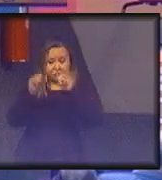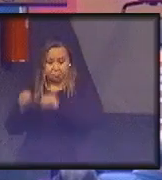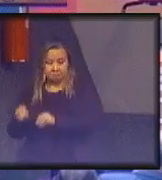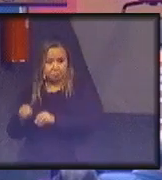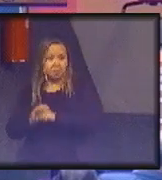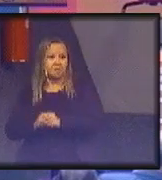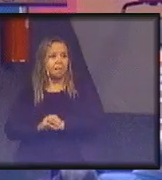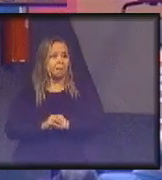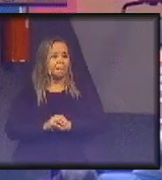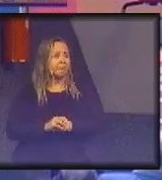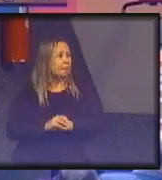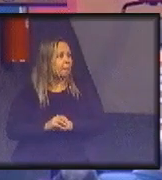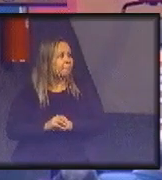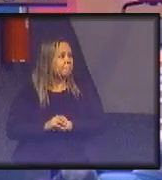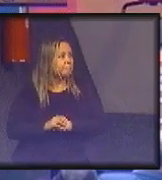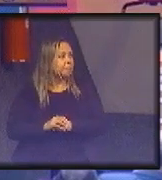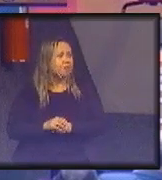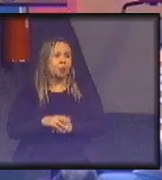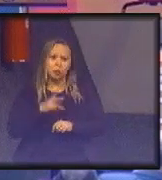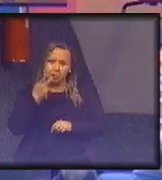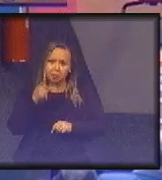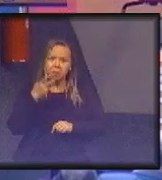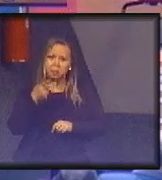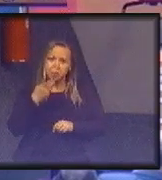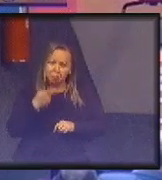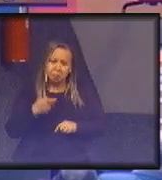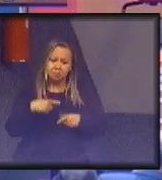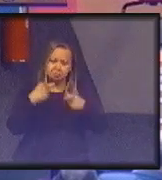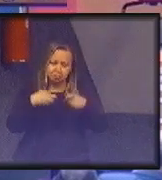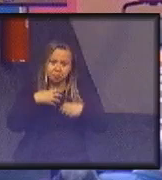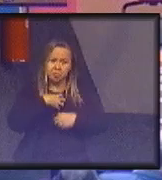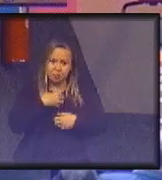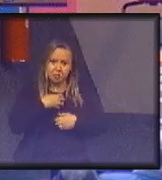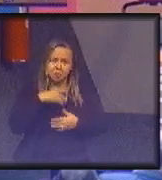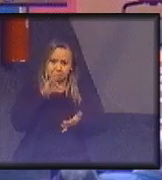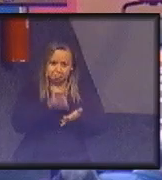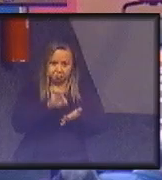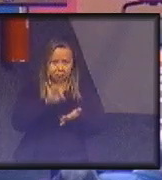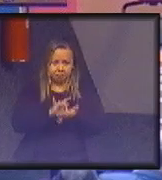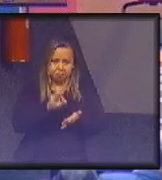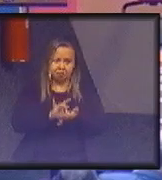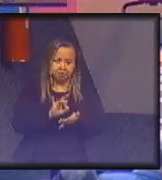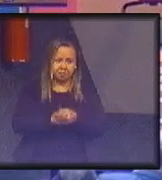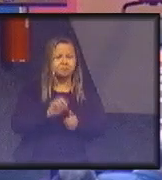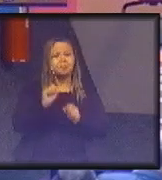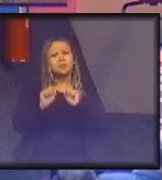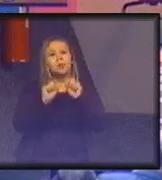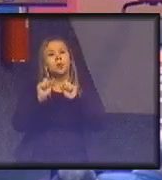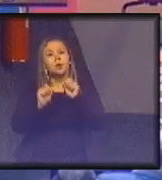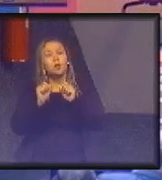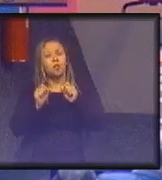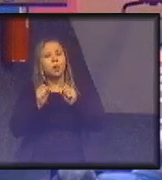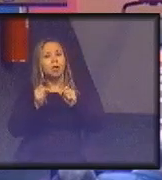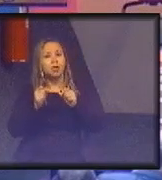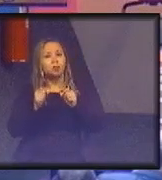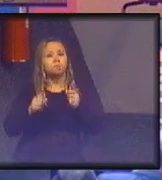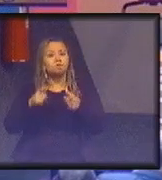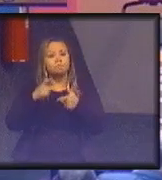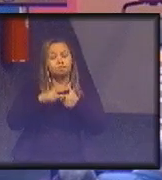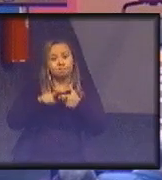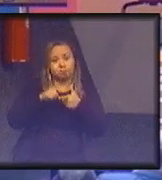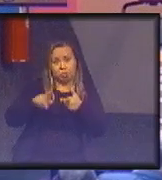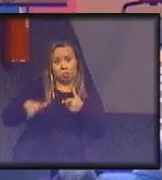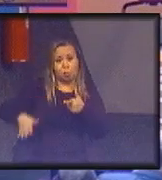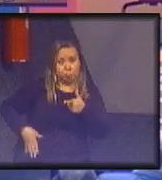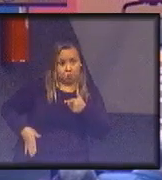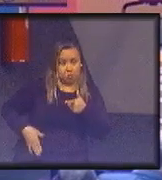estou pondo o juízo de valor, estou dizendo de uma situação concreta sobre isso. E o que o crime organizado faz em São Paulo?